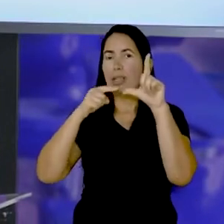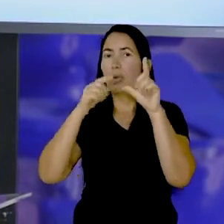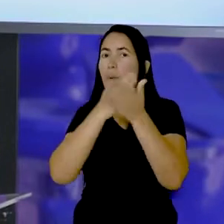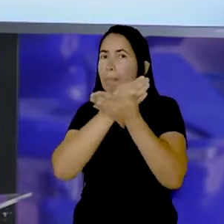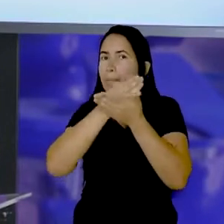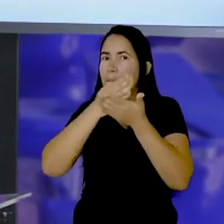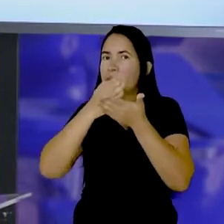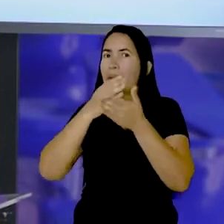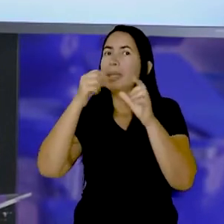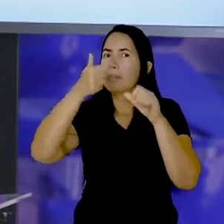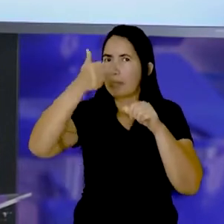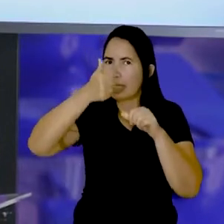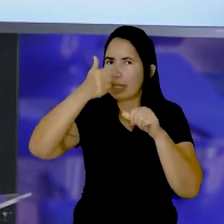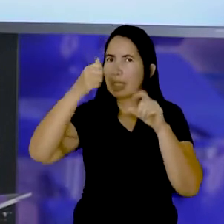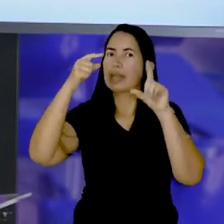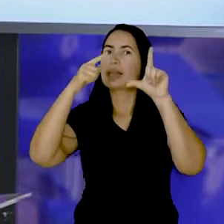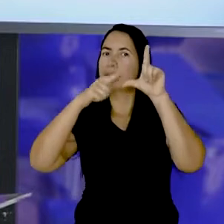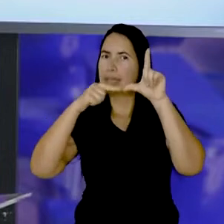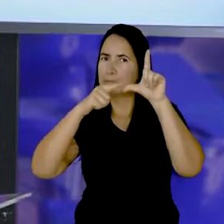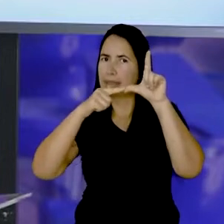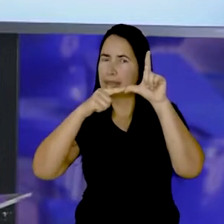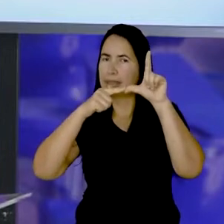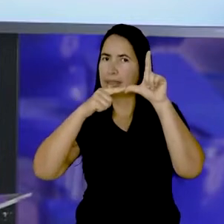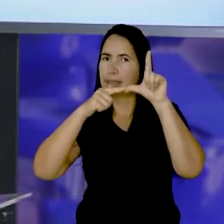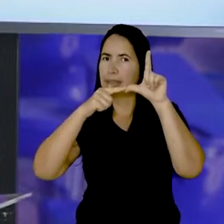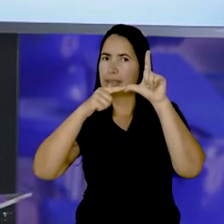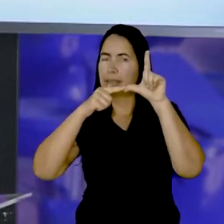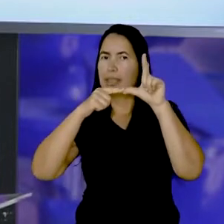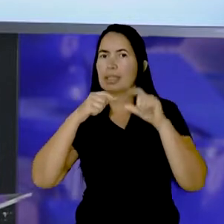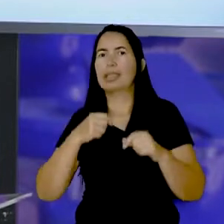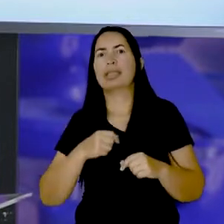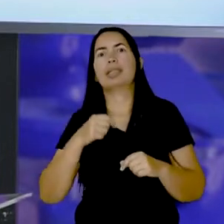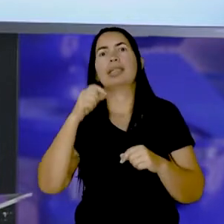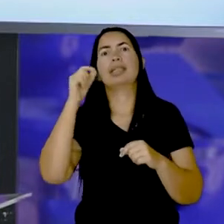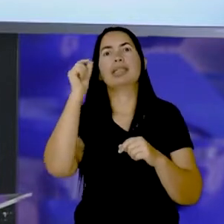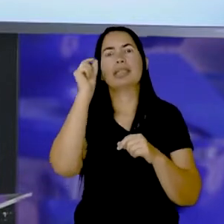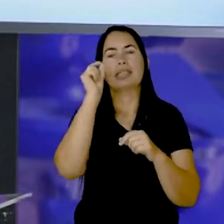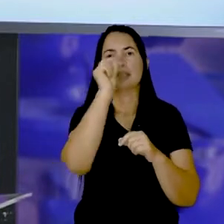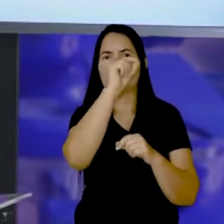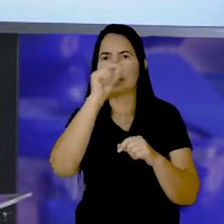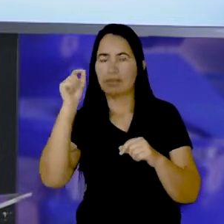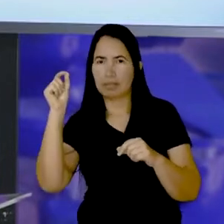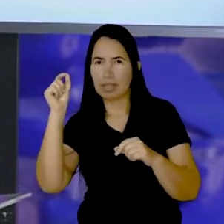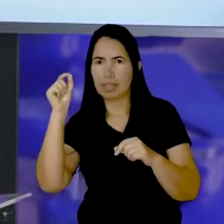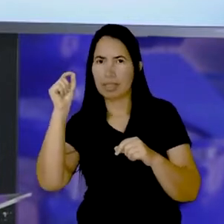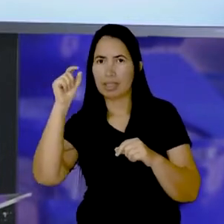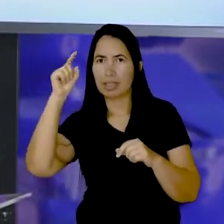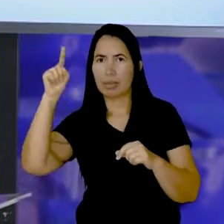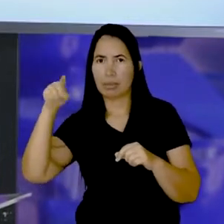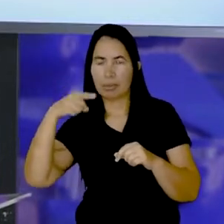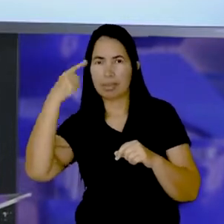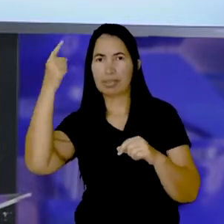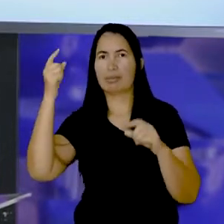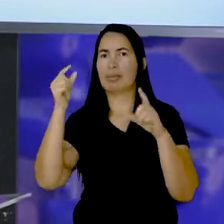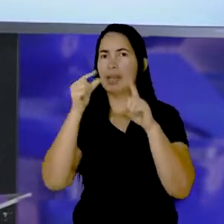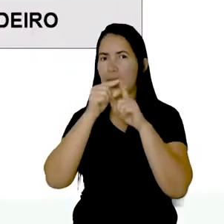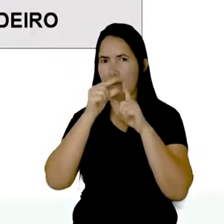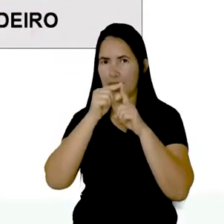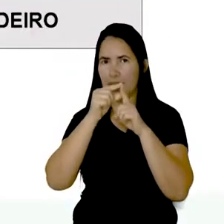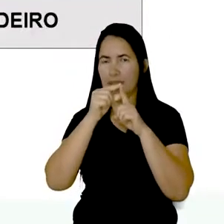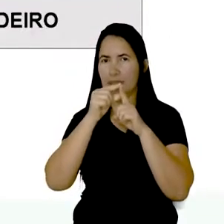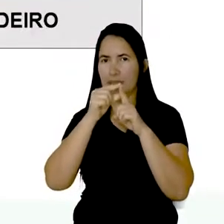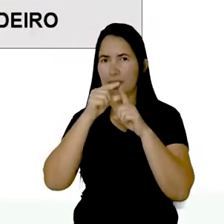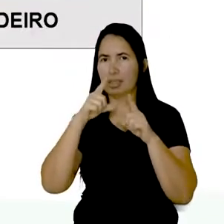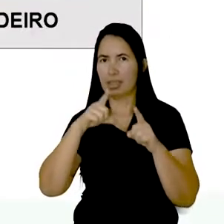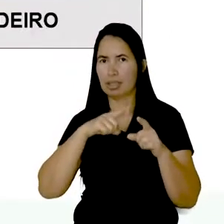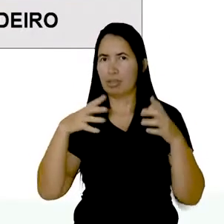tá? E escreva outras palavras Que iniciam com as mesmas consoantes destacadas A gente está falando hoje